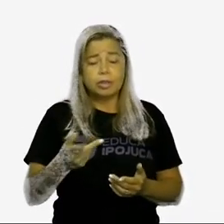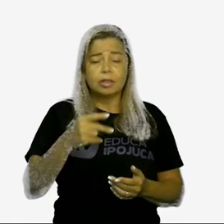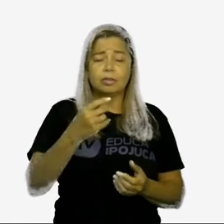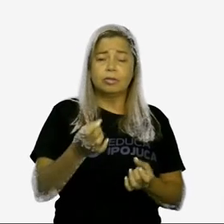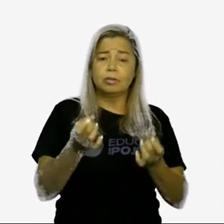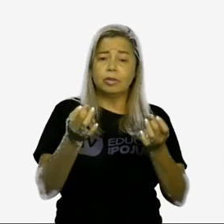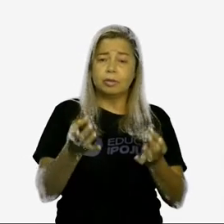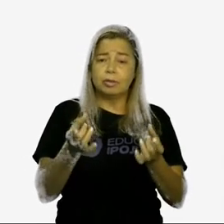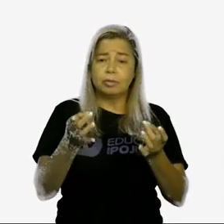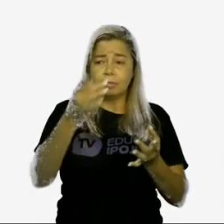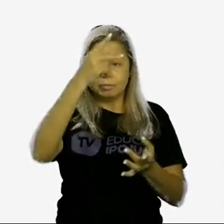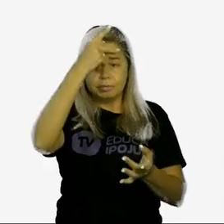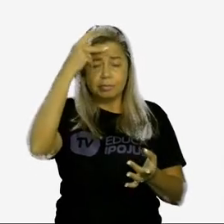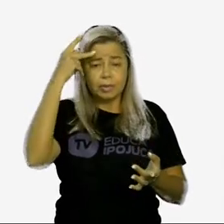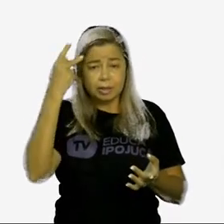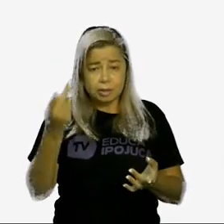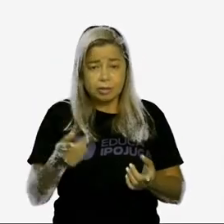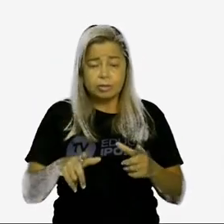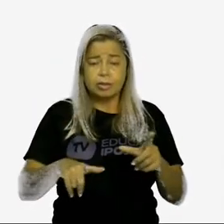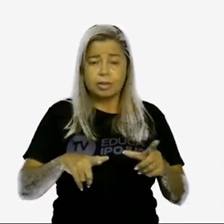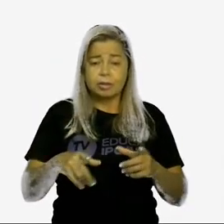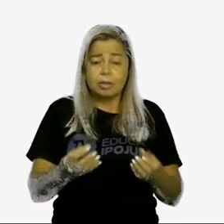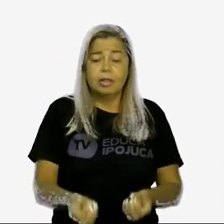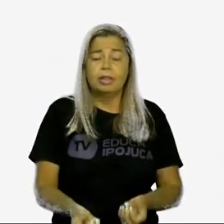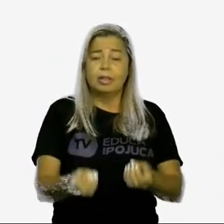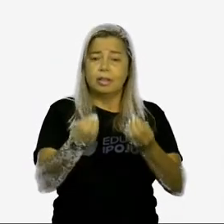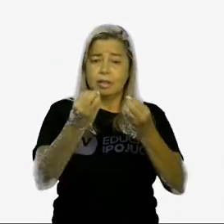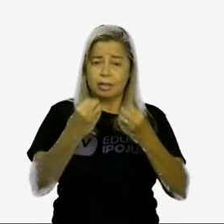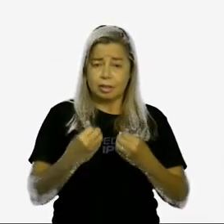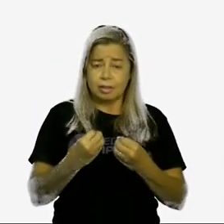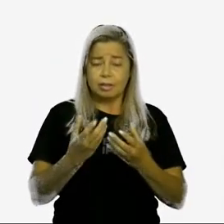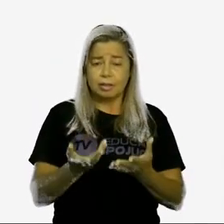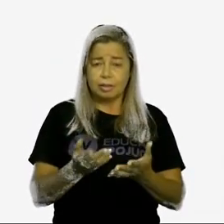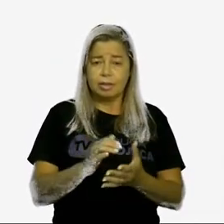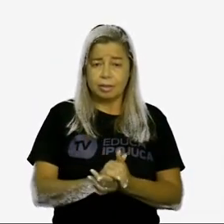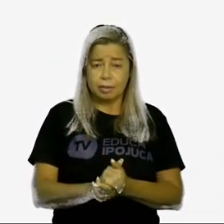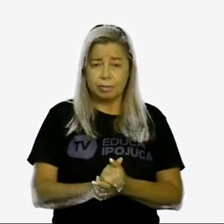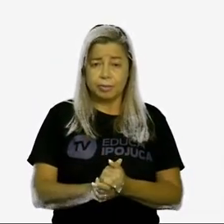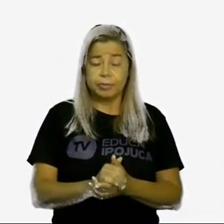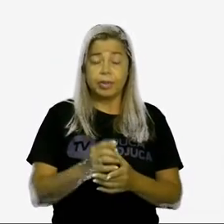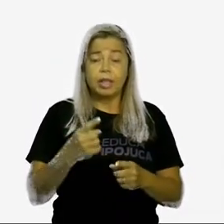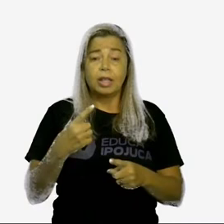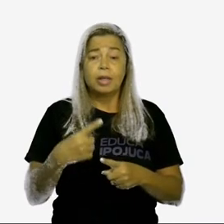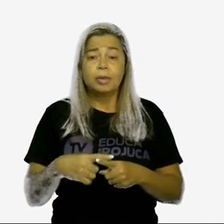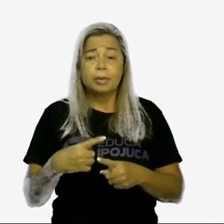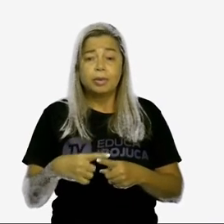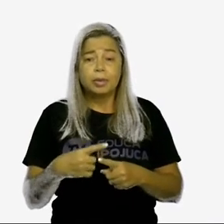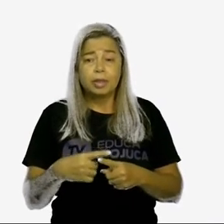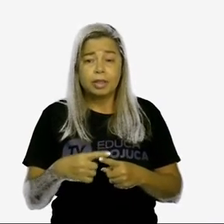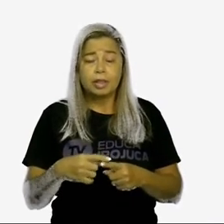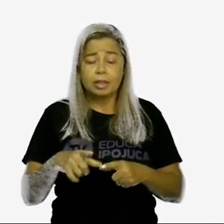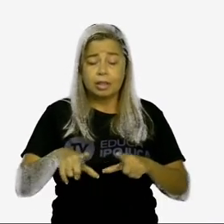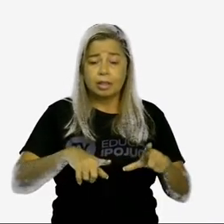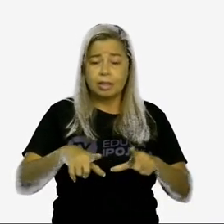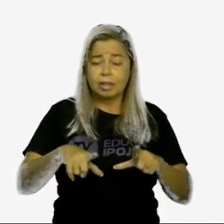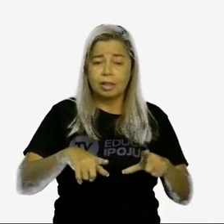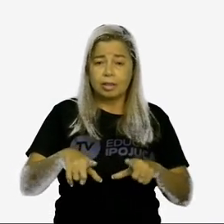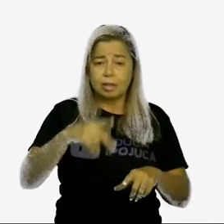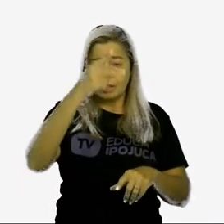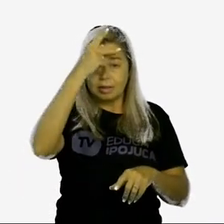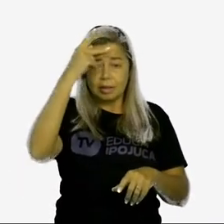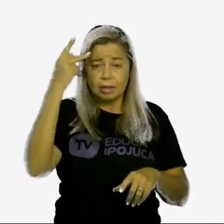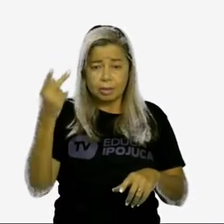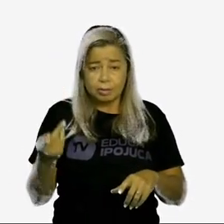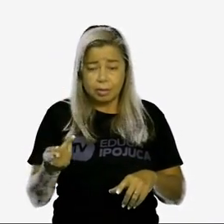Mas é o salário do vendedor? Ainda não. Lembra que ele recebe um salário fixo